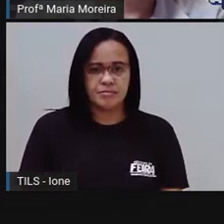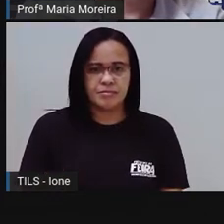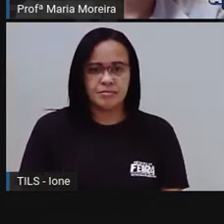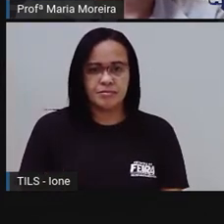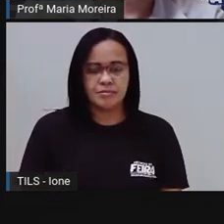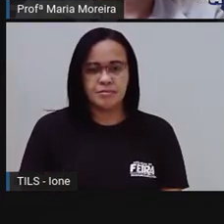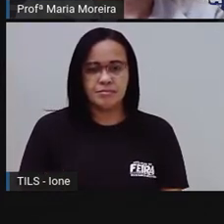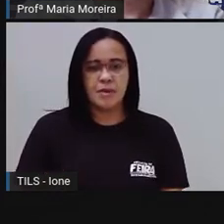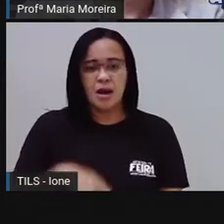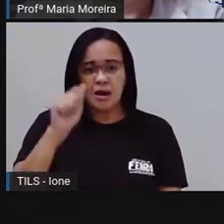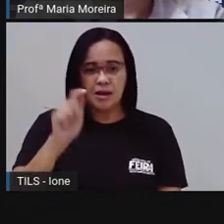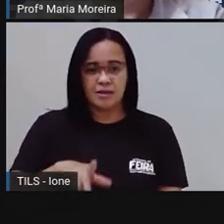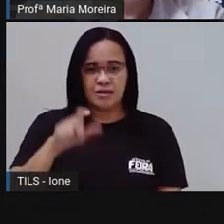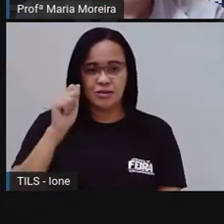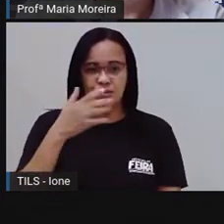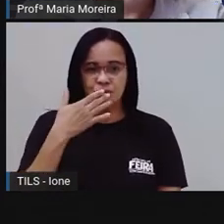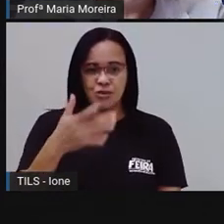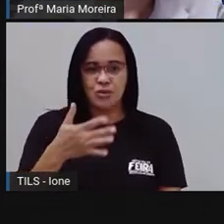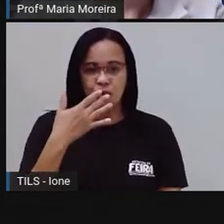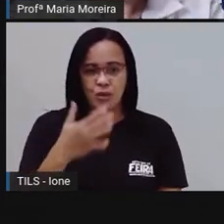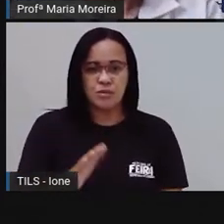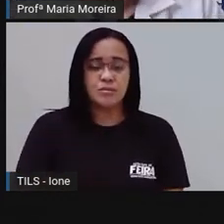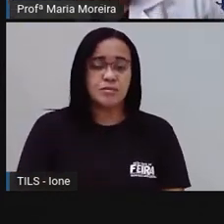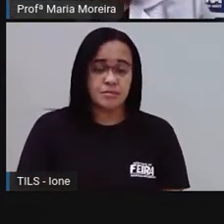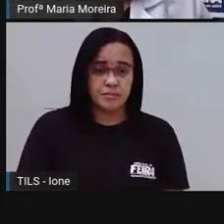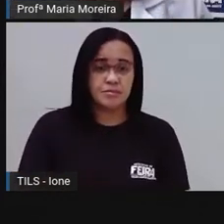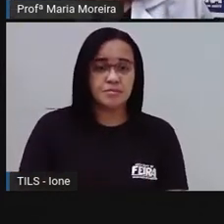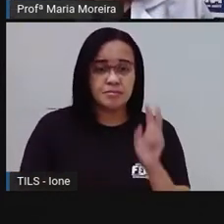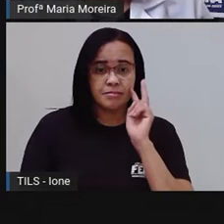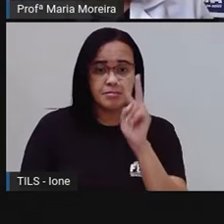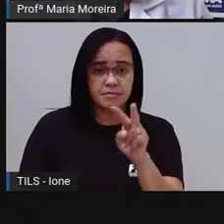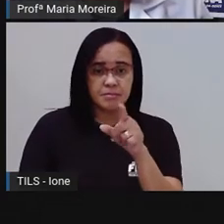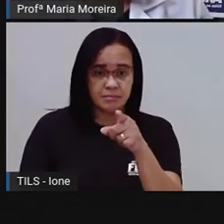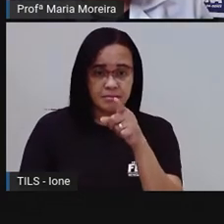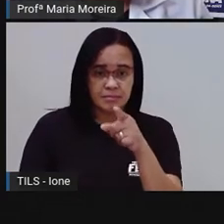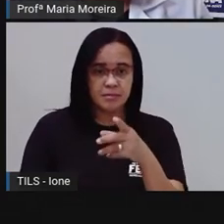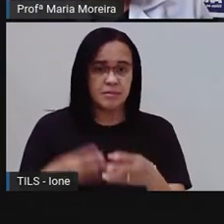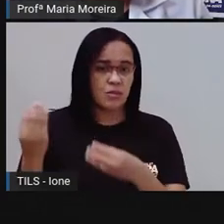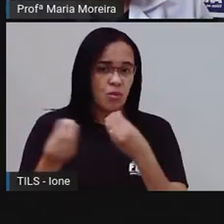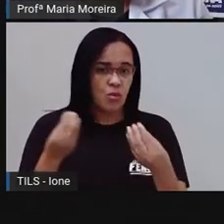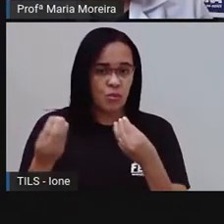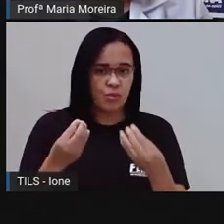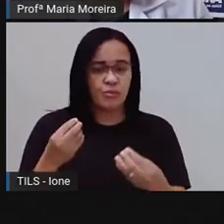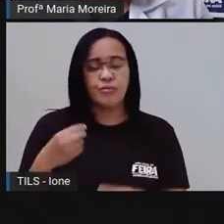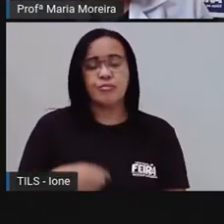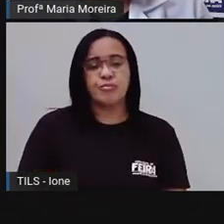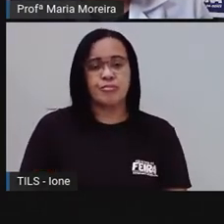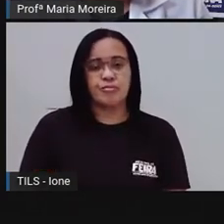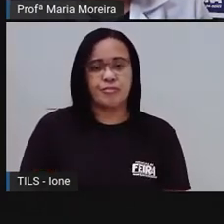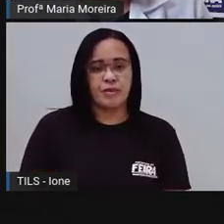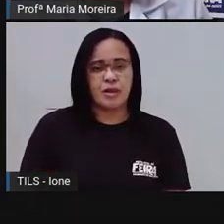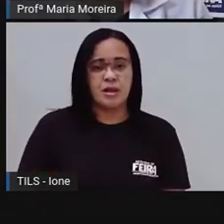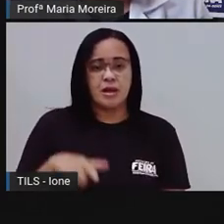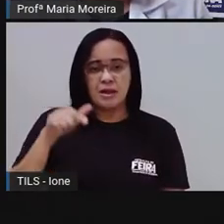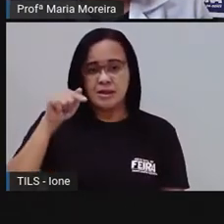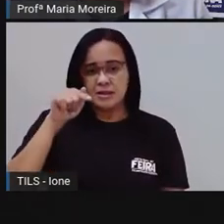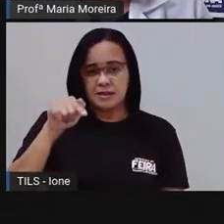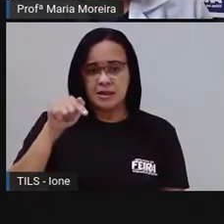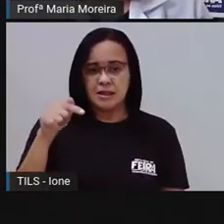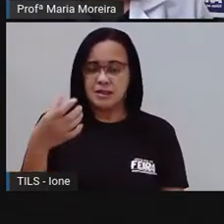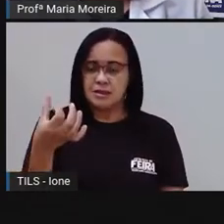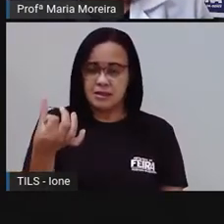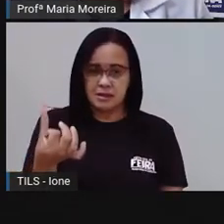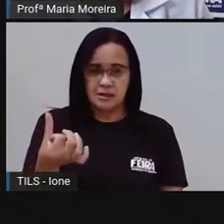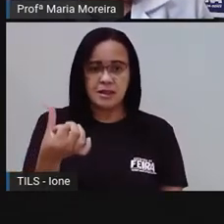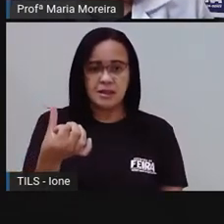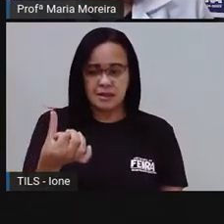azule, né? Bom, aqui, né, eu tenho 76, o 7 tá na posição de quem aqui? De